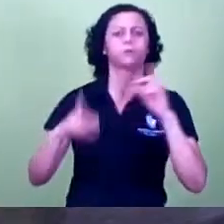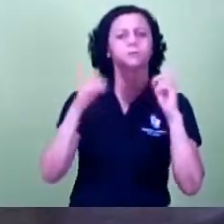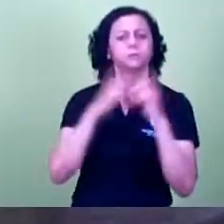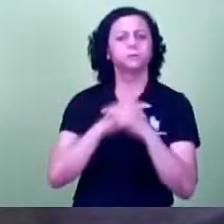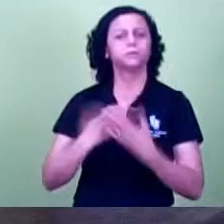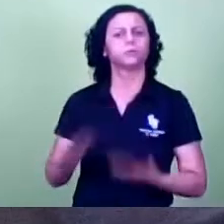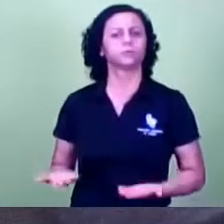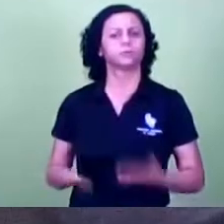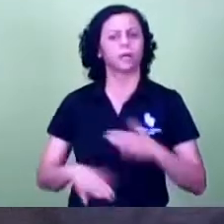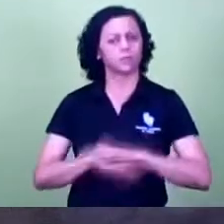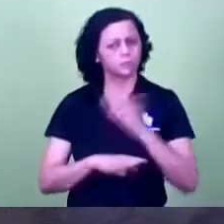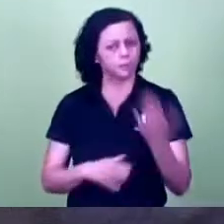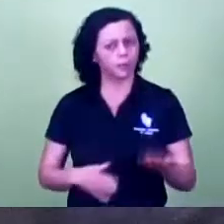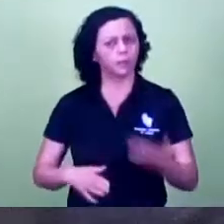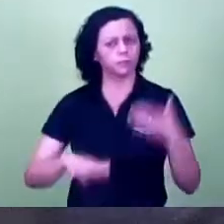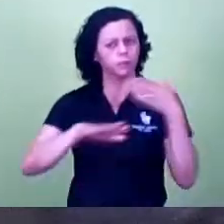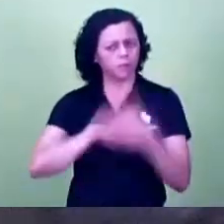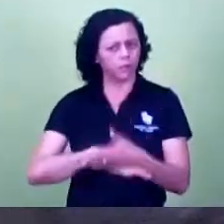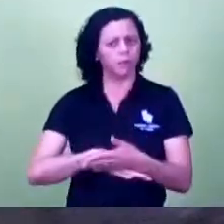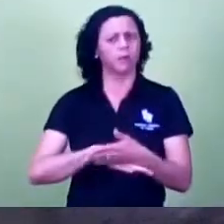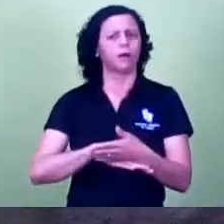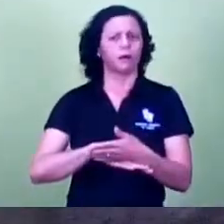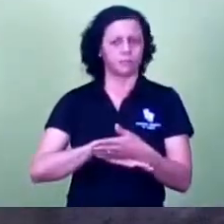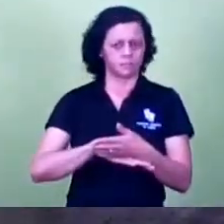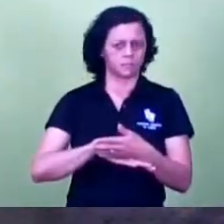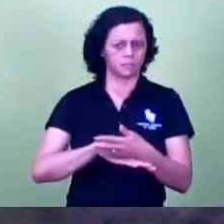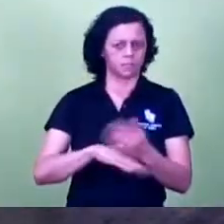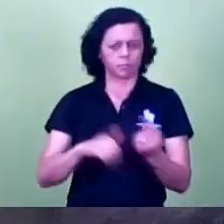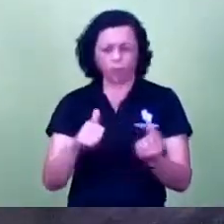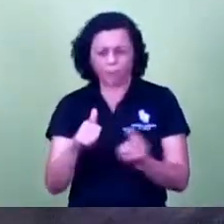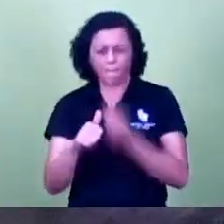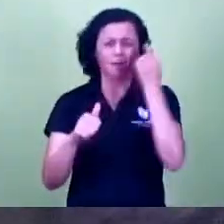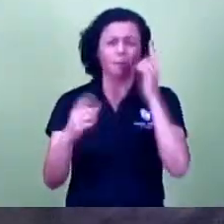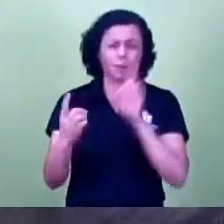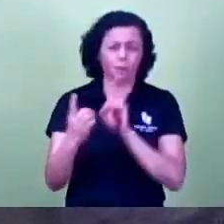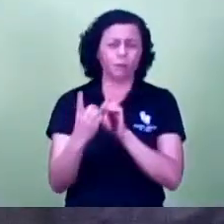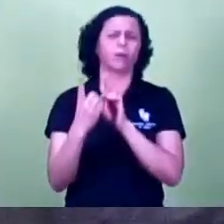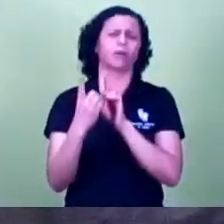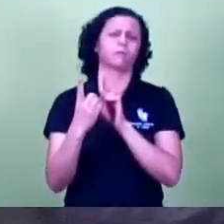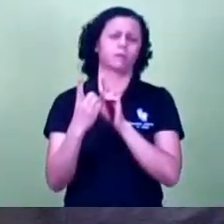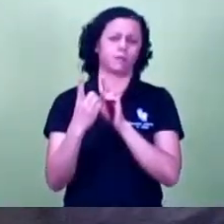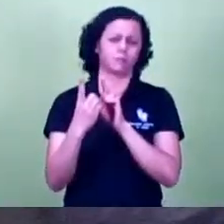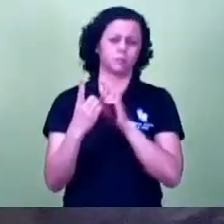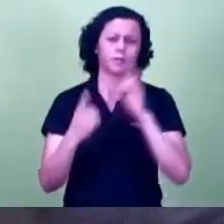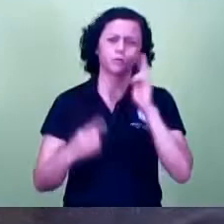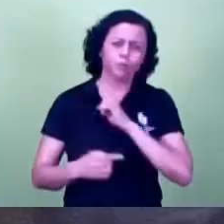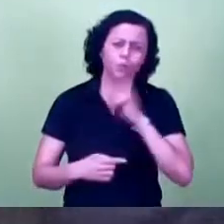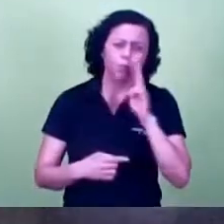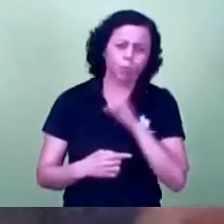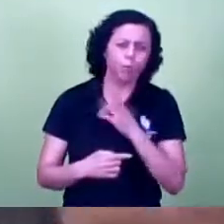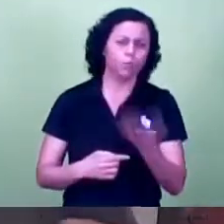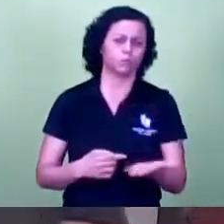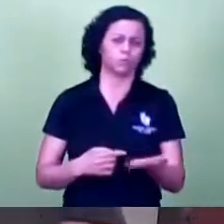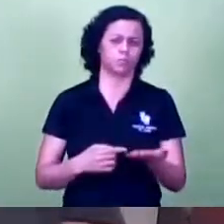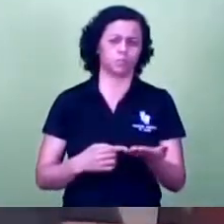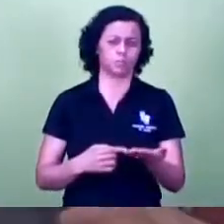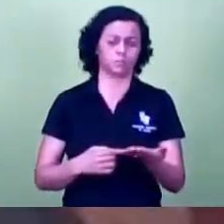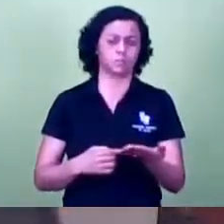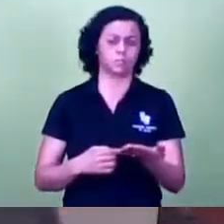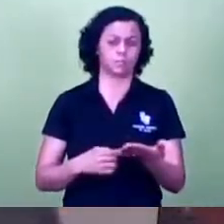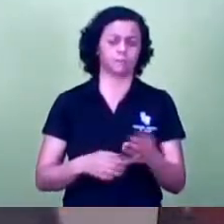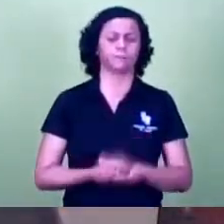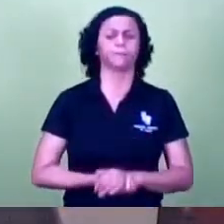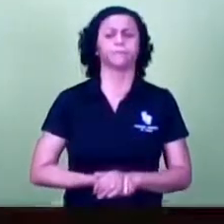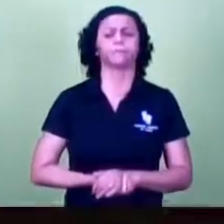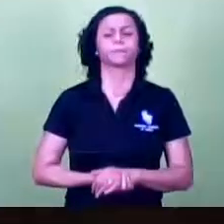no acesso aí ao primeiro atendimento ali na na urgência e na emergência